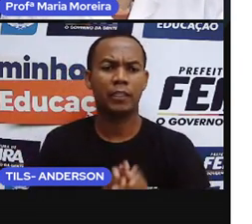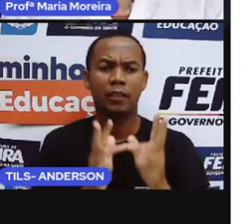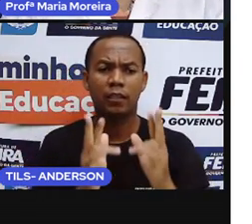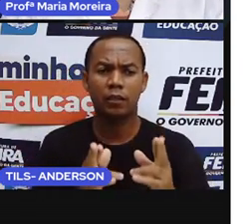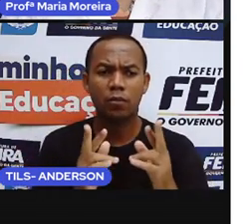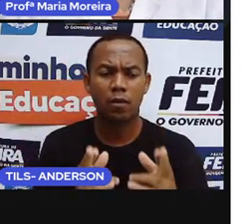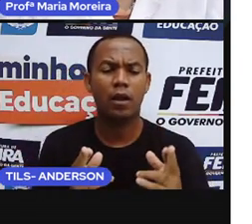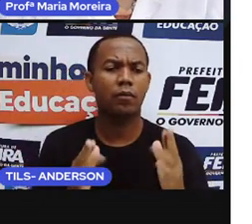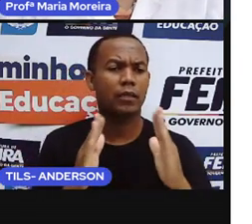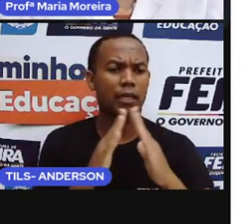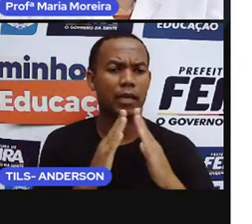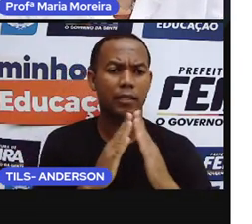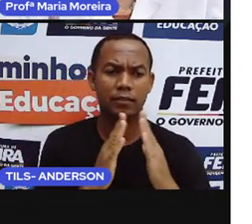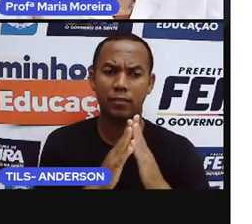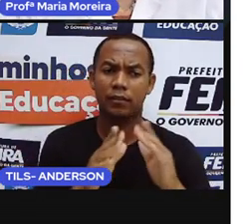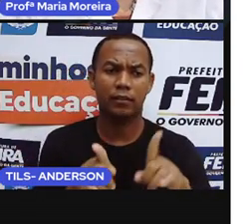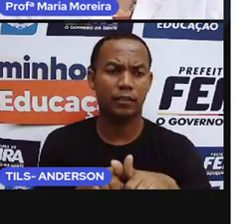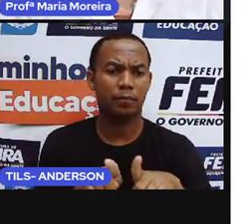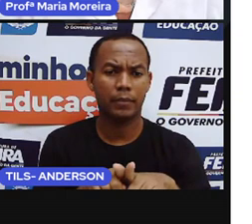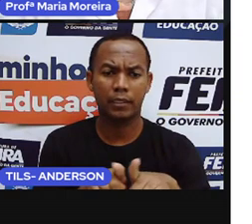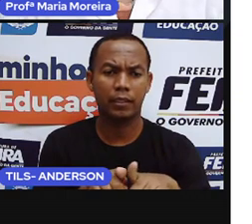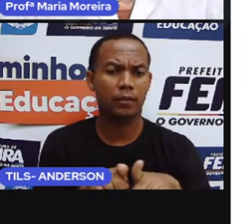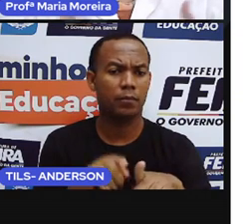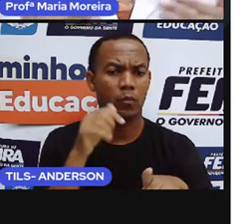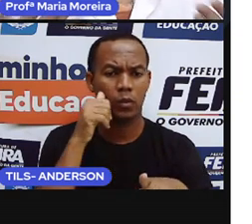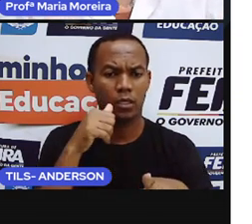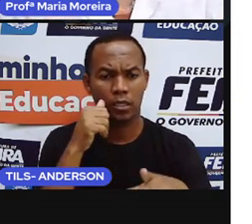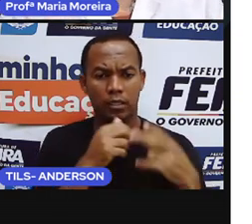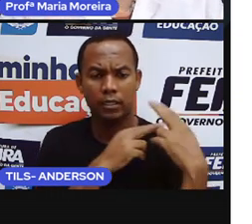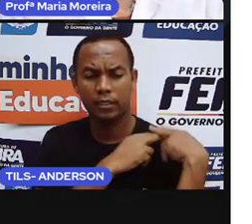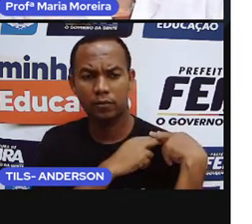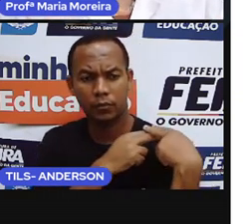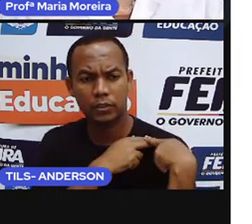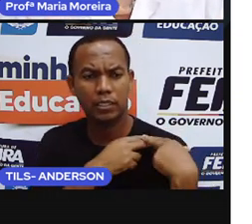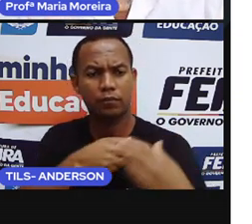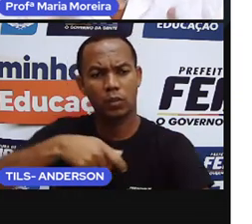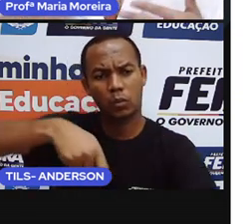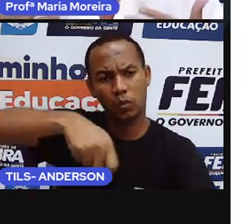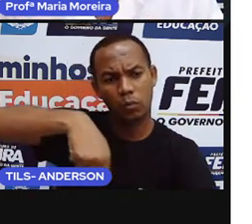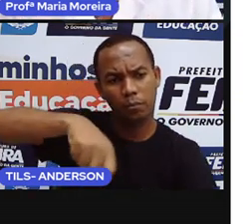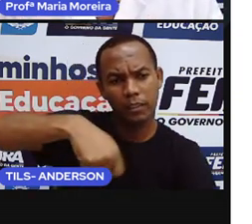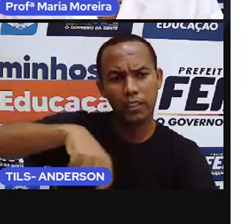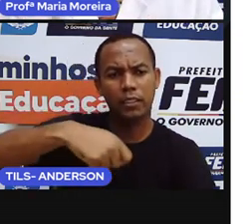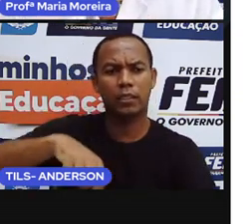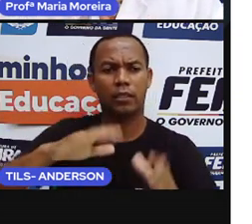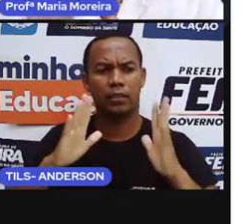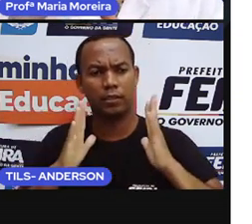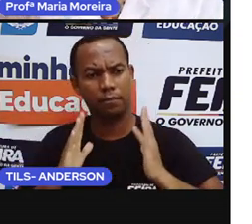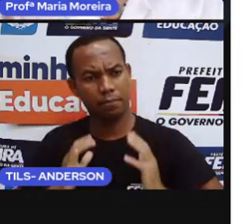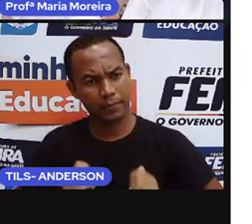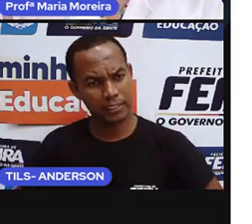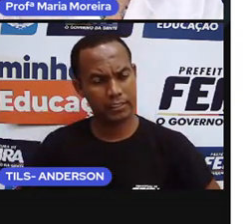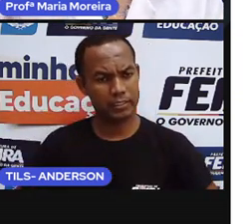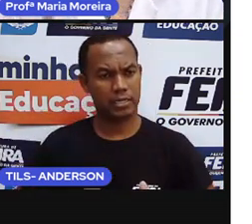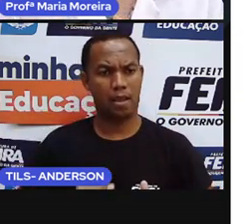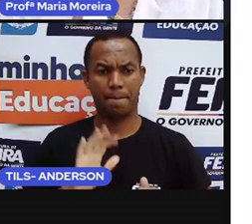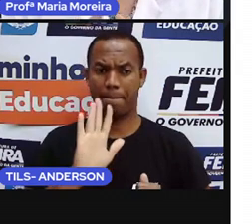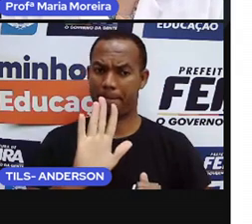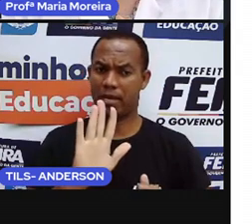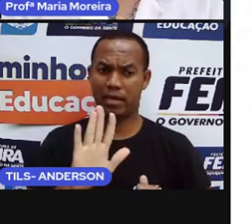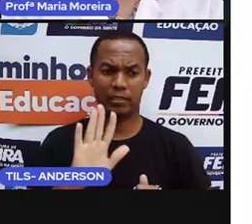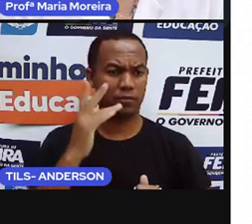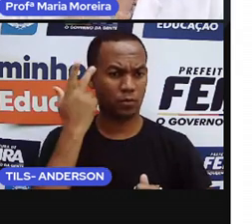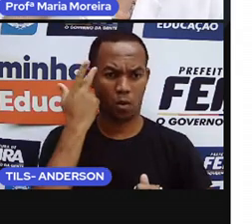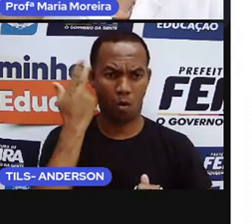que as mulheres, elas sejam o quê? Responsáveis pela alimentação, pela limpeza da casa. Comum, o que não quer